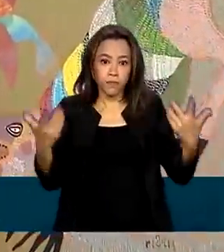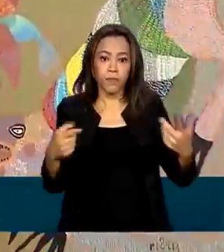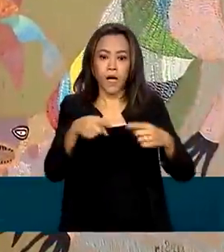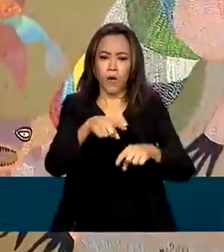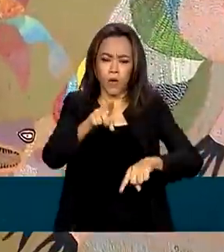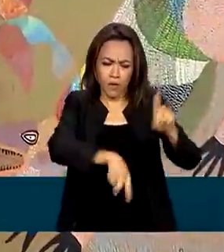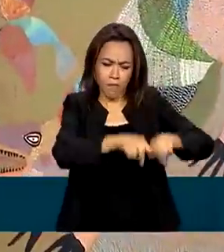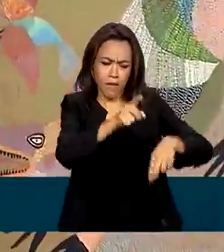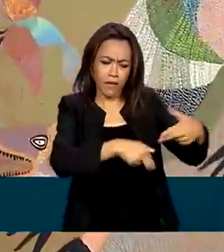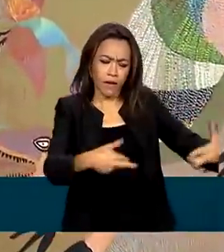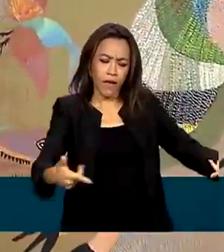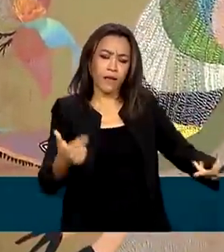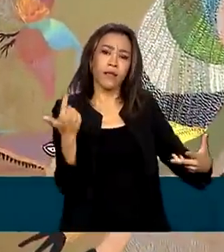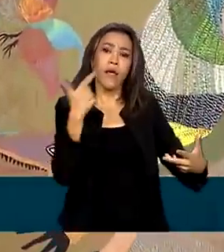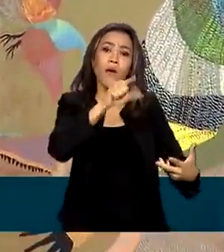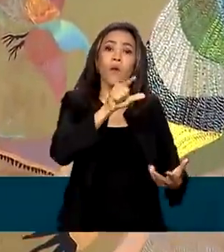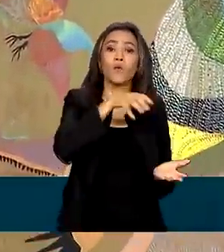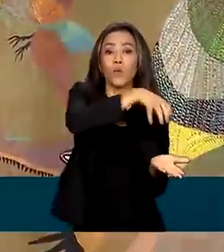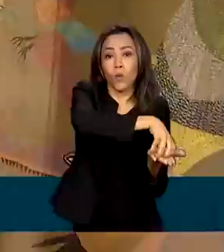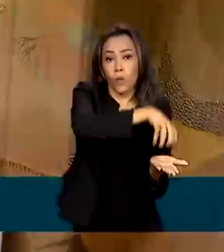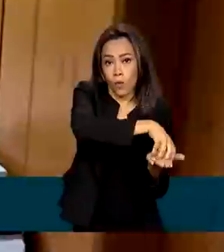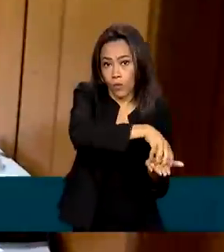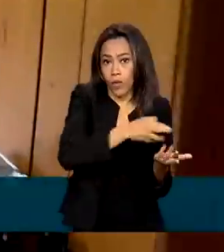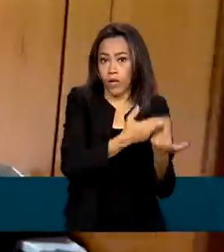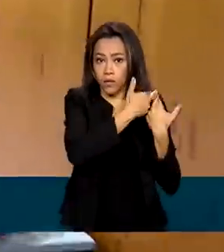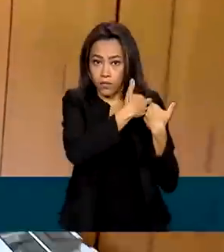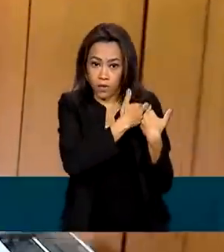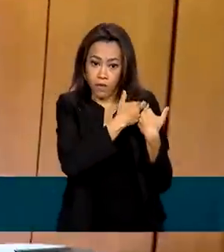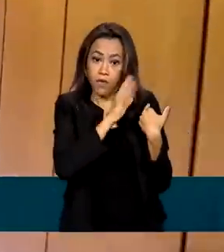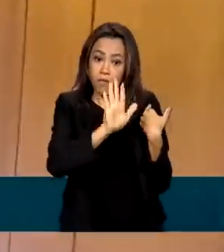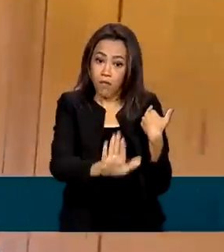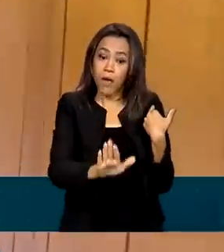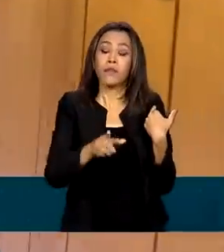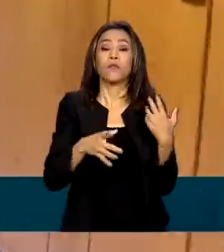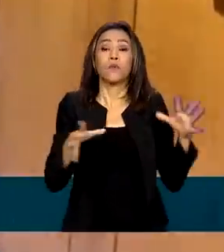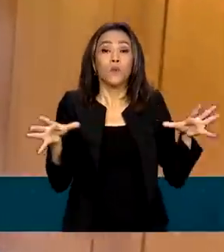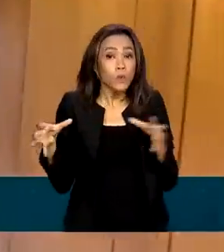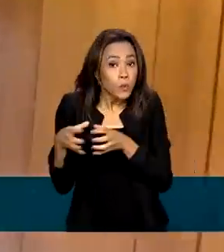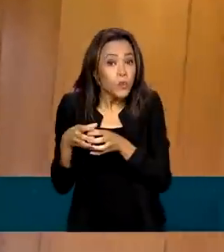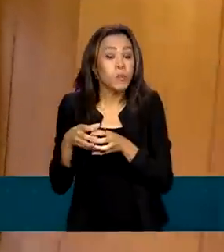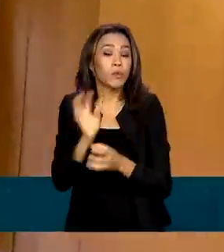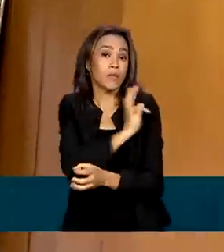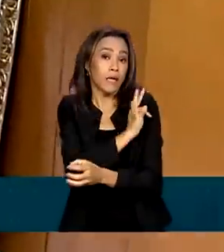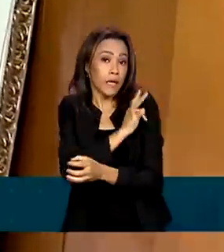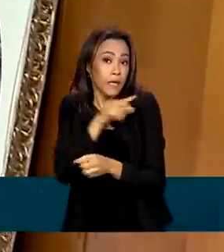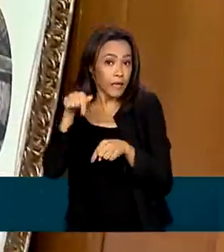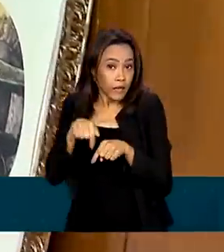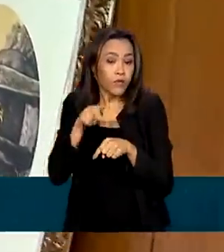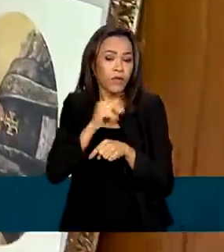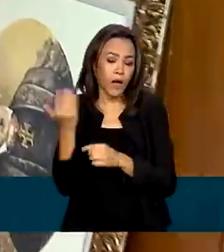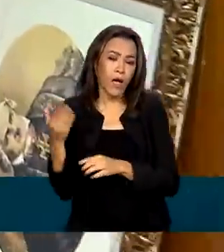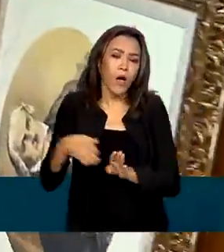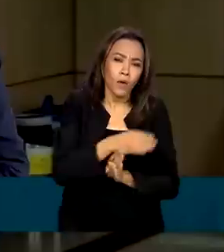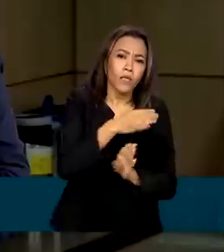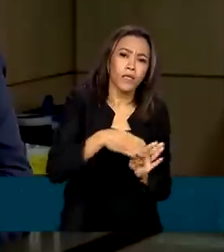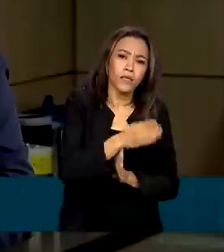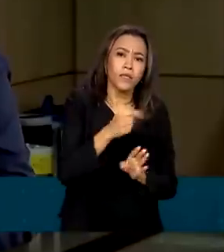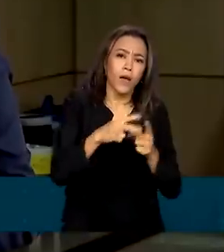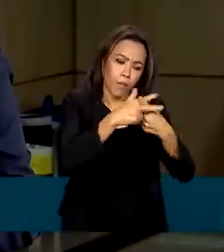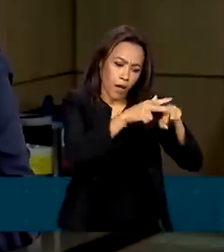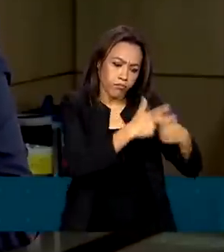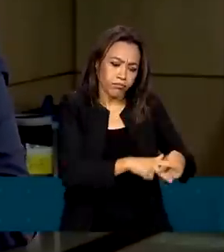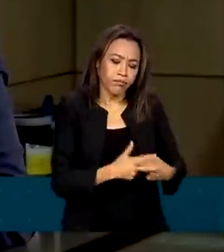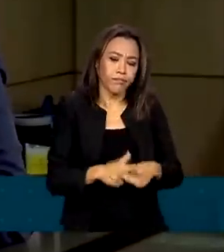responsabilidade dos órgãos que os abrigam. Mas os técnicos do IFAM vão auxiliar no restauro dos bens. De